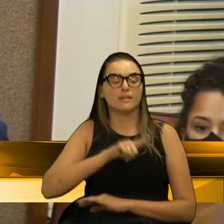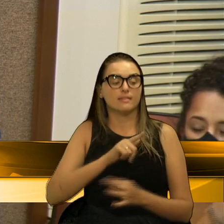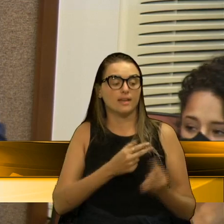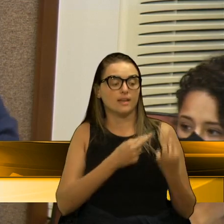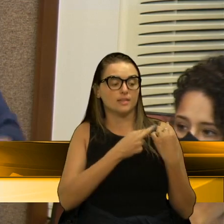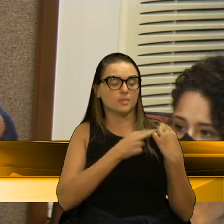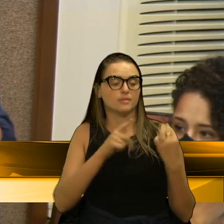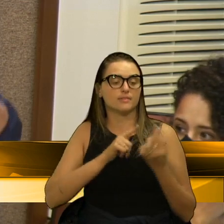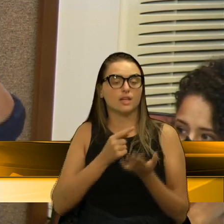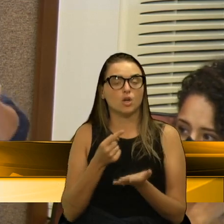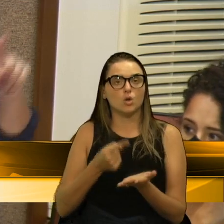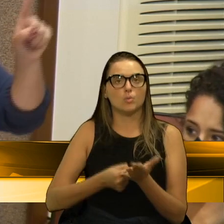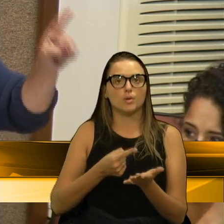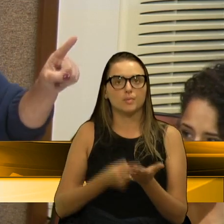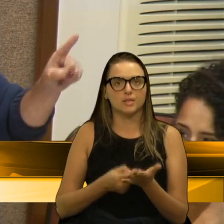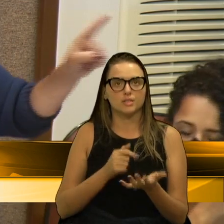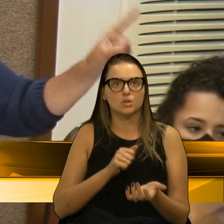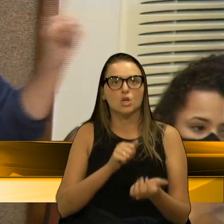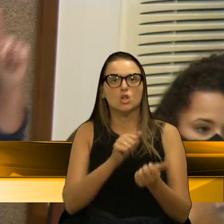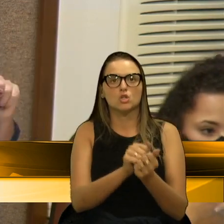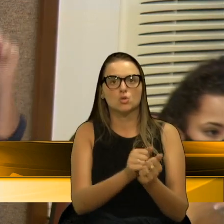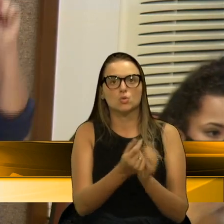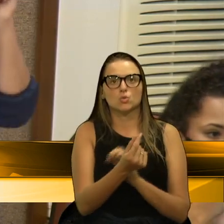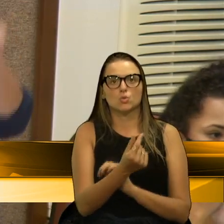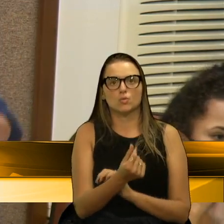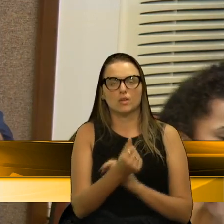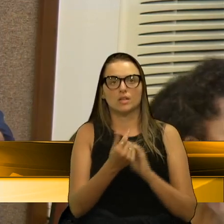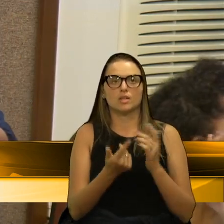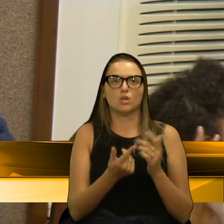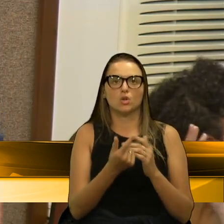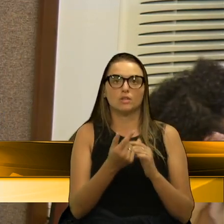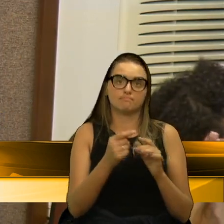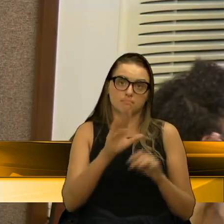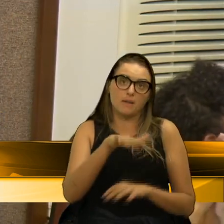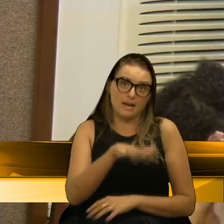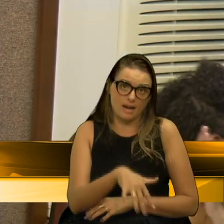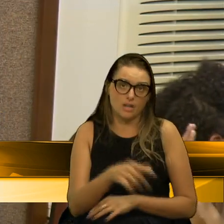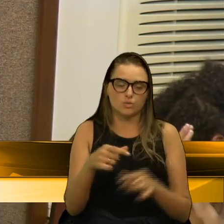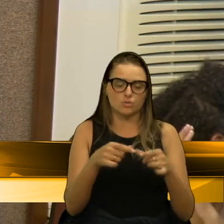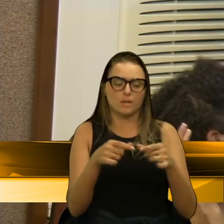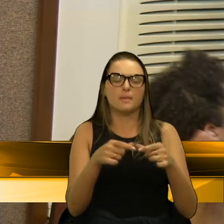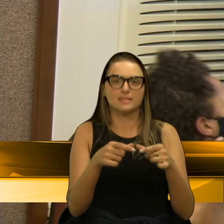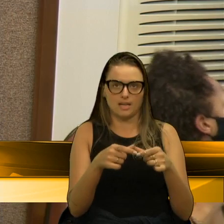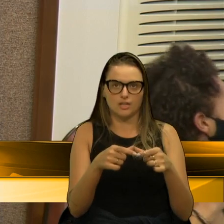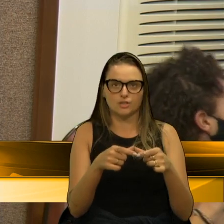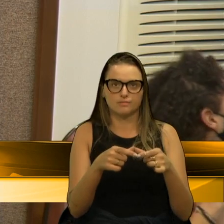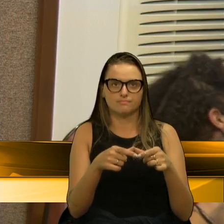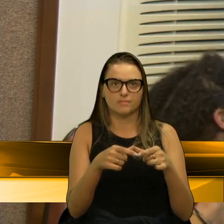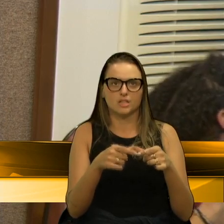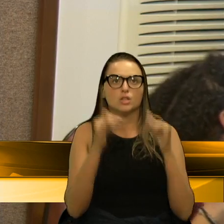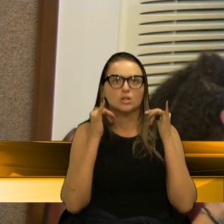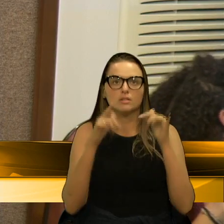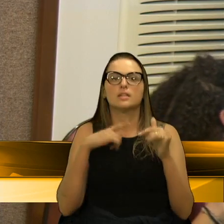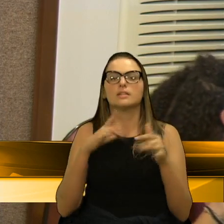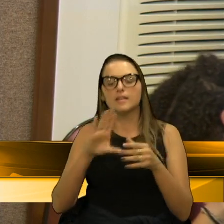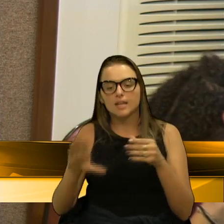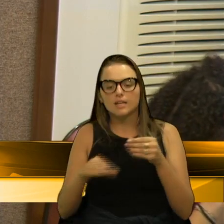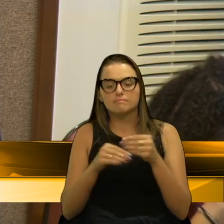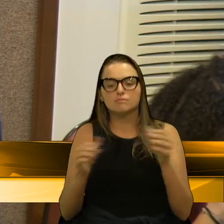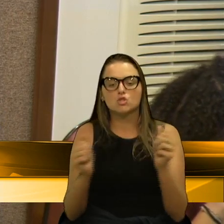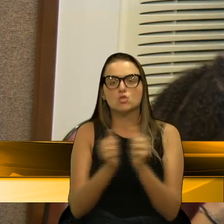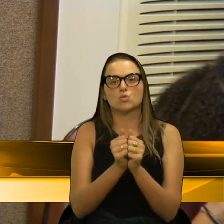comprometidas com a diminuição da passagem, já que todo mundo quer isso, que isso esteja no projeto de lei.